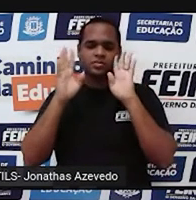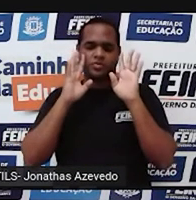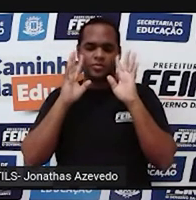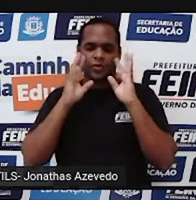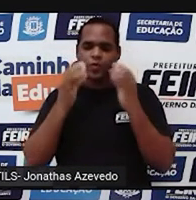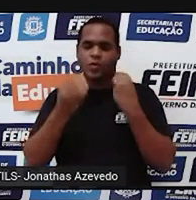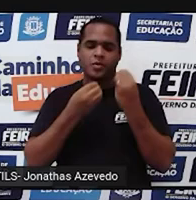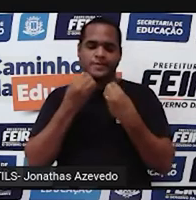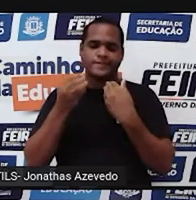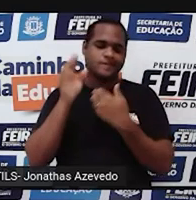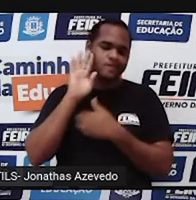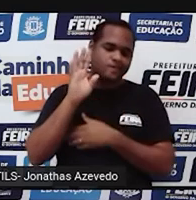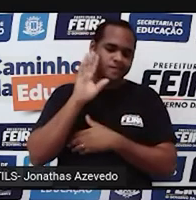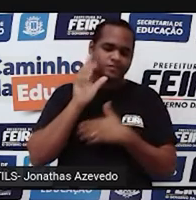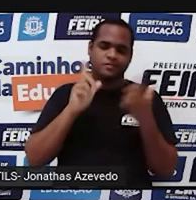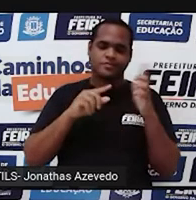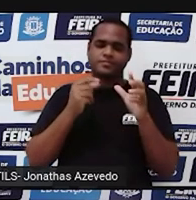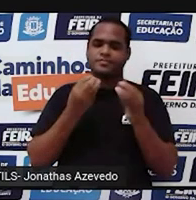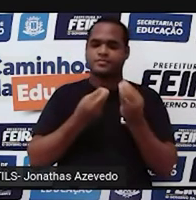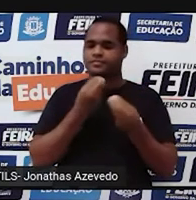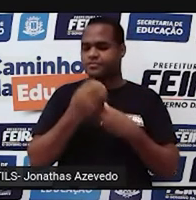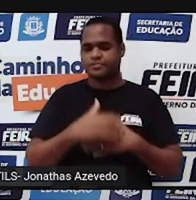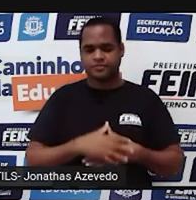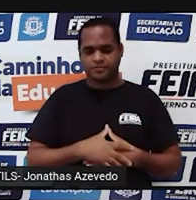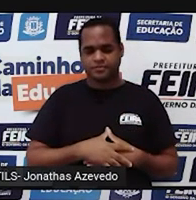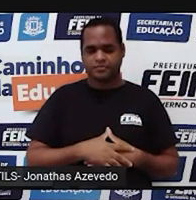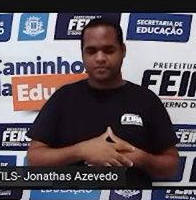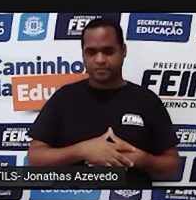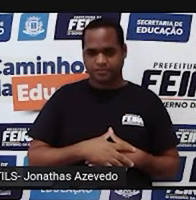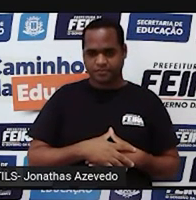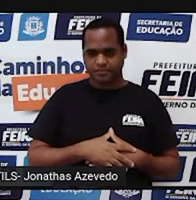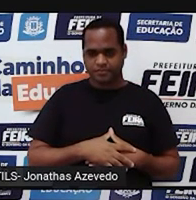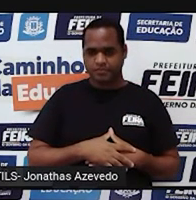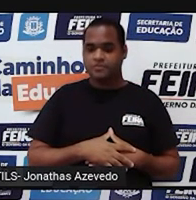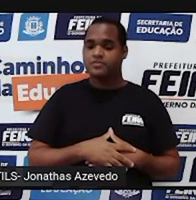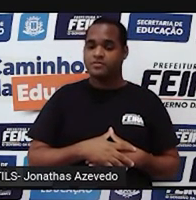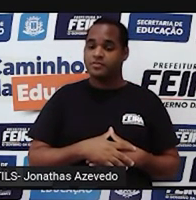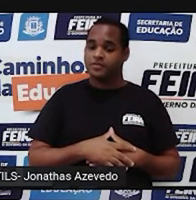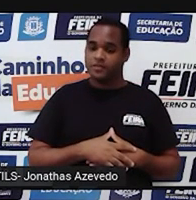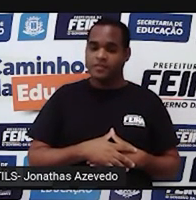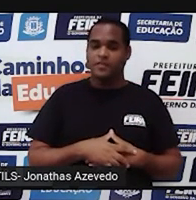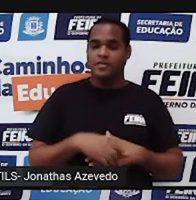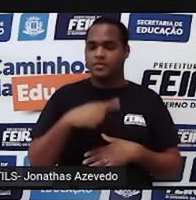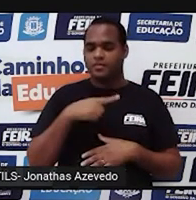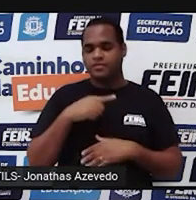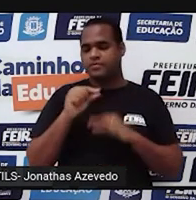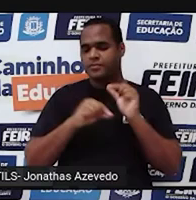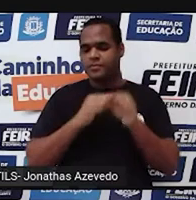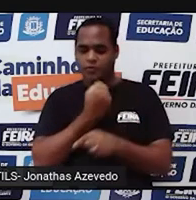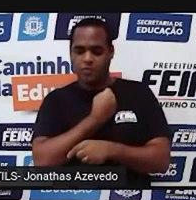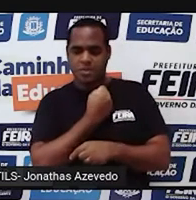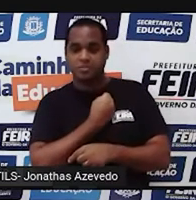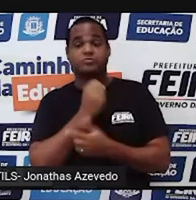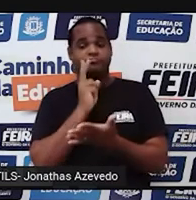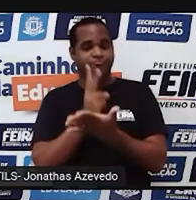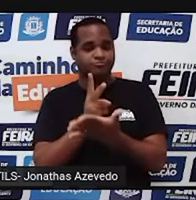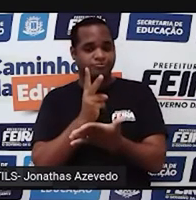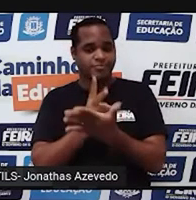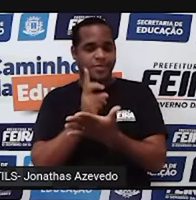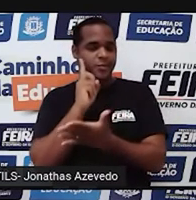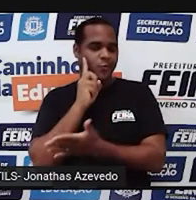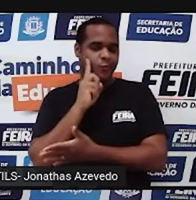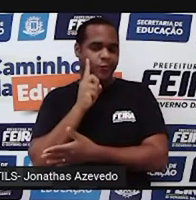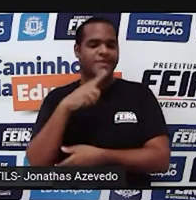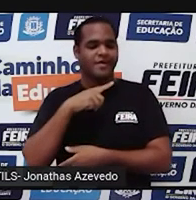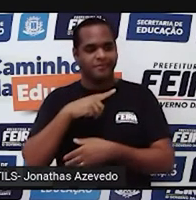na nossa mente, tá bom? Porque eles, esses números, nos cercam o tempo inteiro, tá